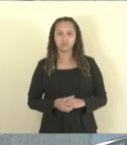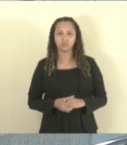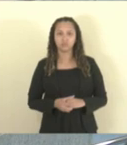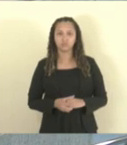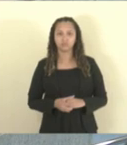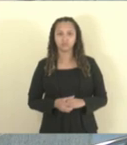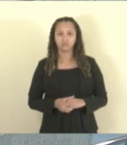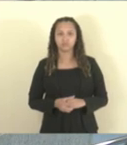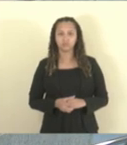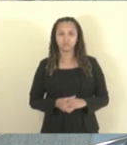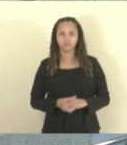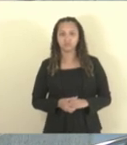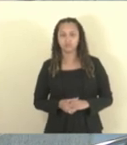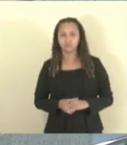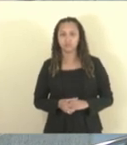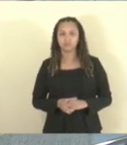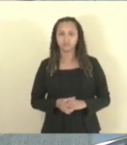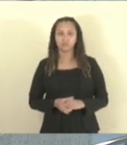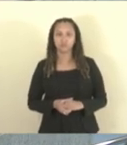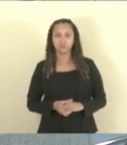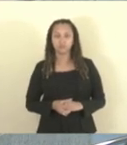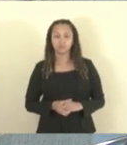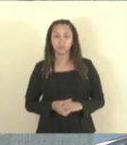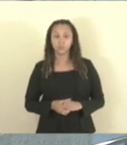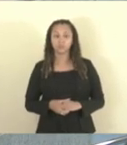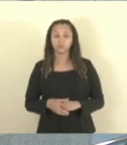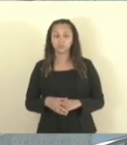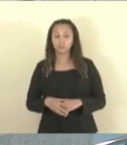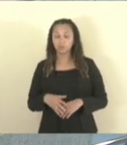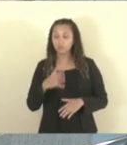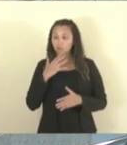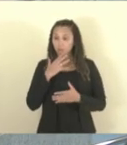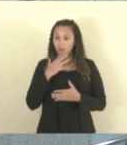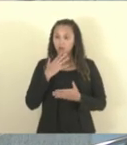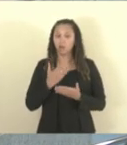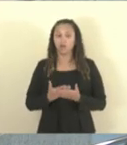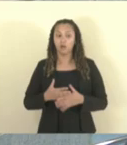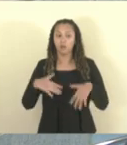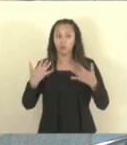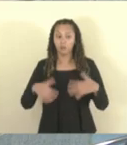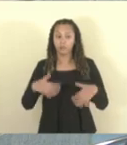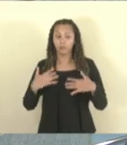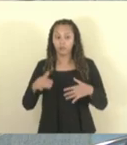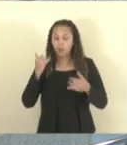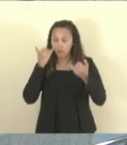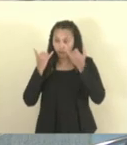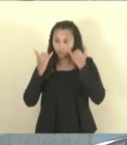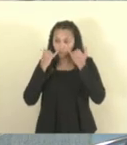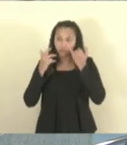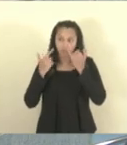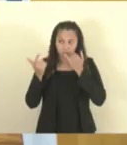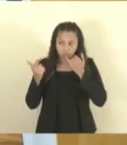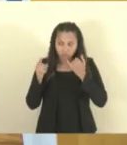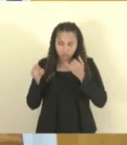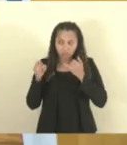Estarrecedor, deputado Alcântaro, os dados que a V. Exª traz aqui nesta Casa da Tarde, E saber que tem vereador que